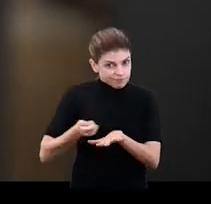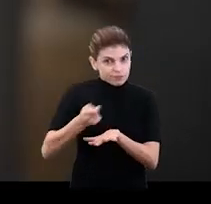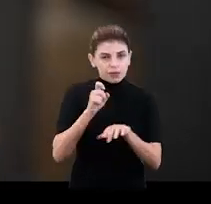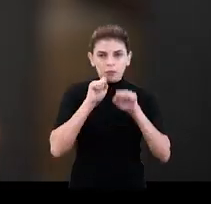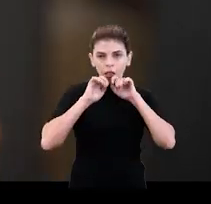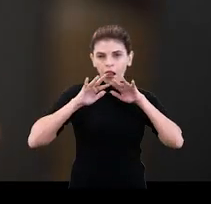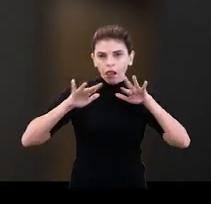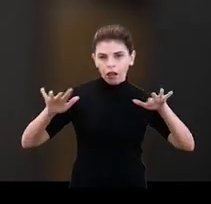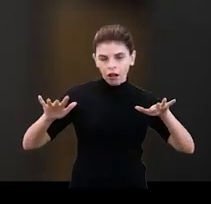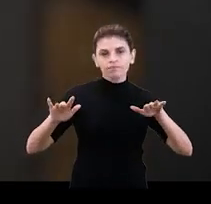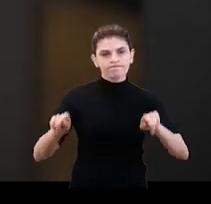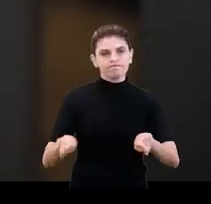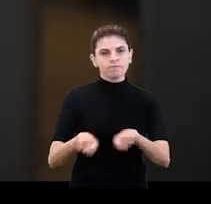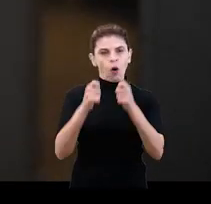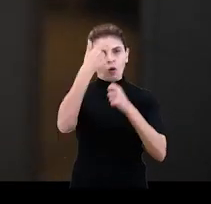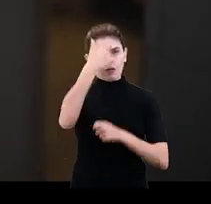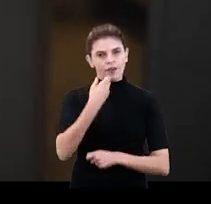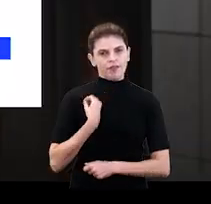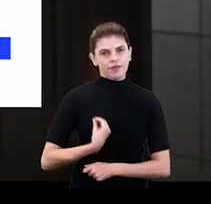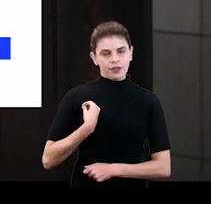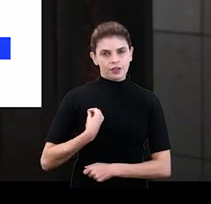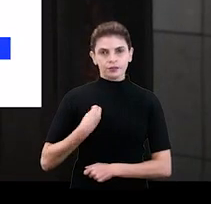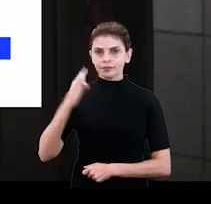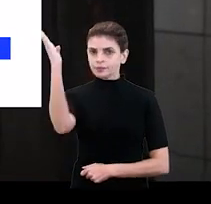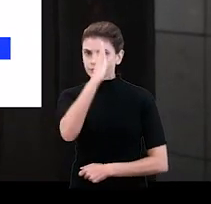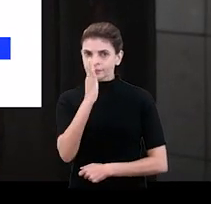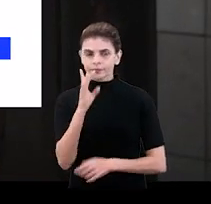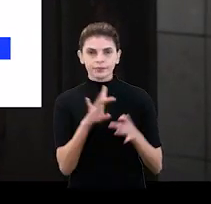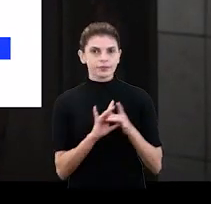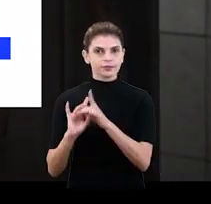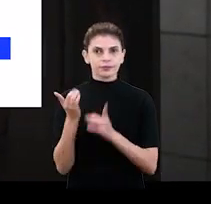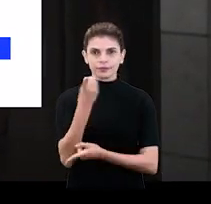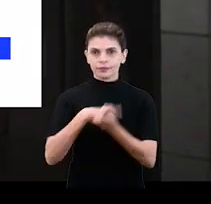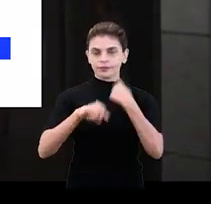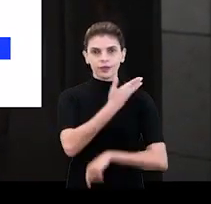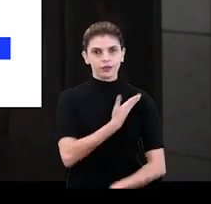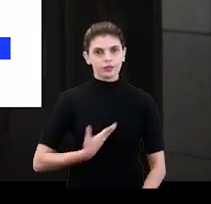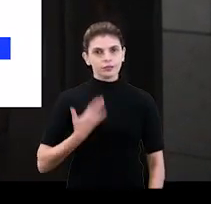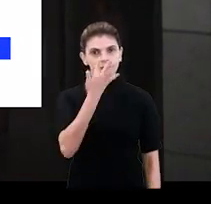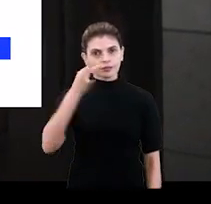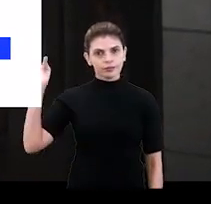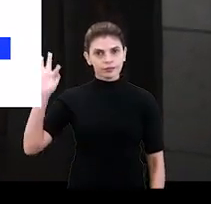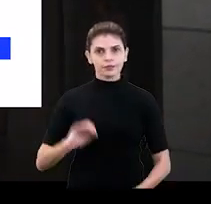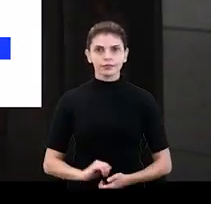espalha fake news, espalha destruição. Brasil. União e Reconstrução. Governo Federal.